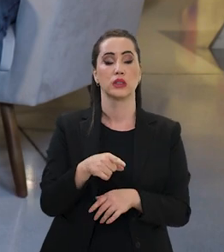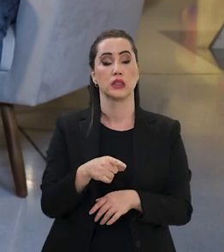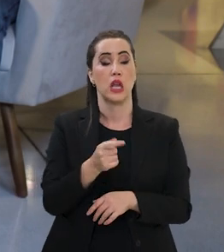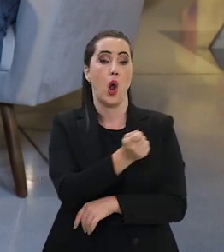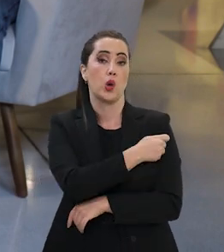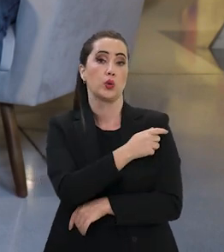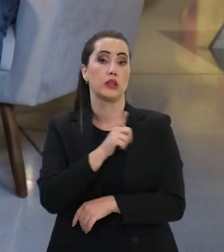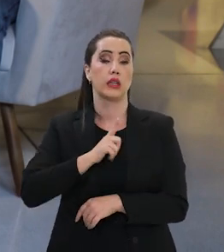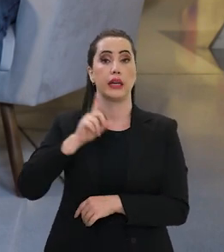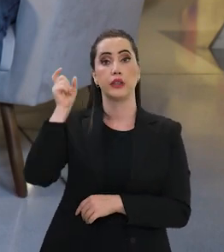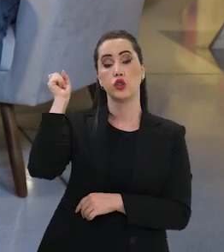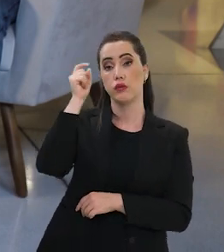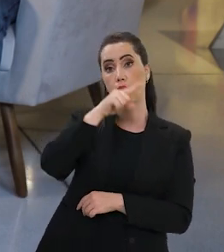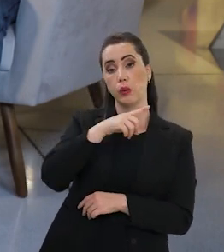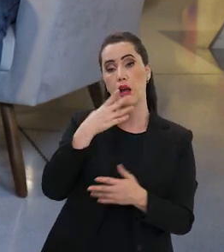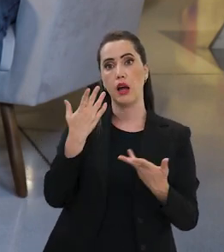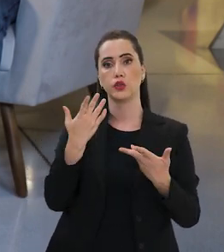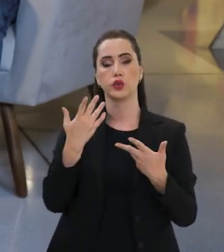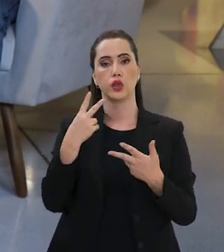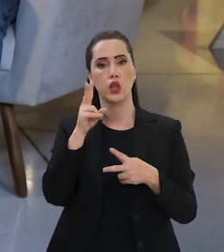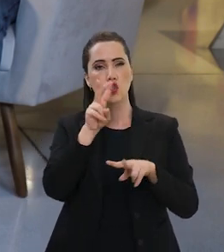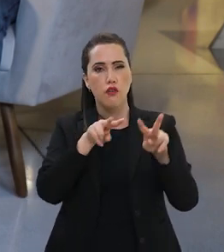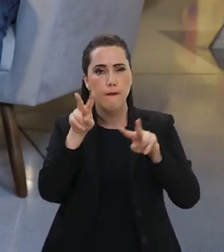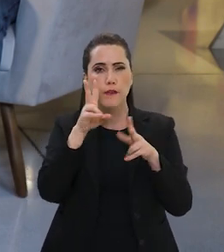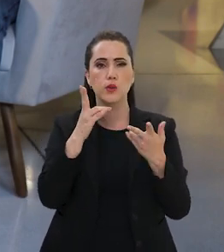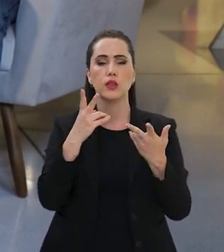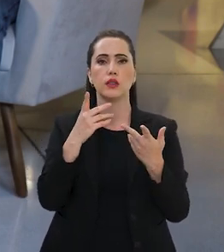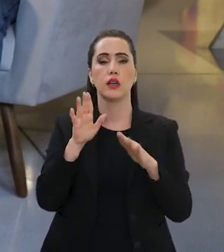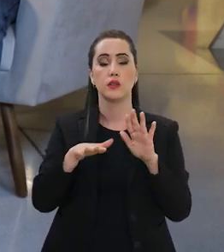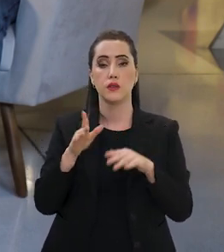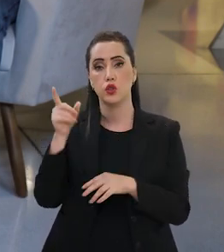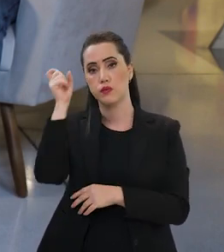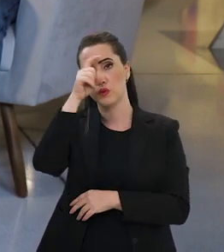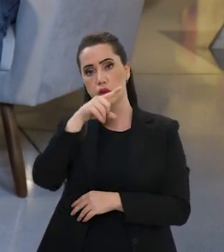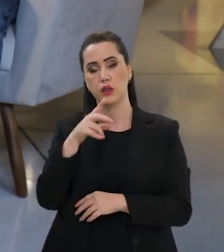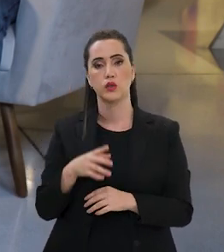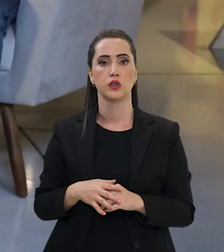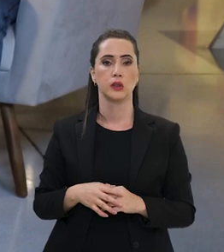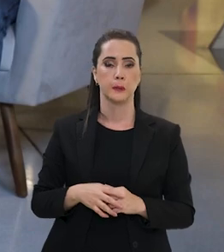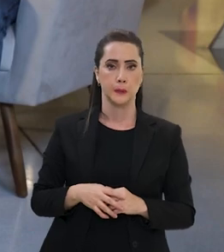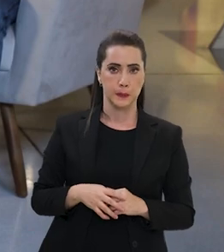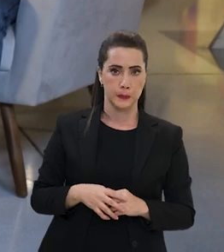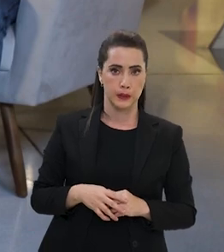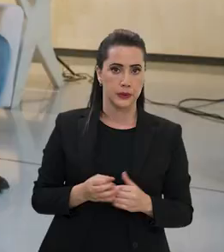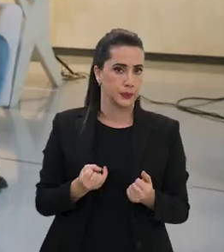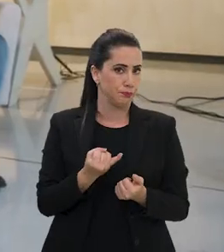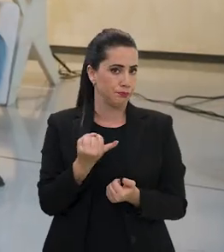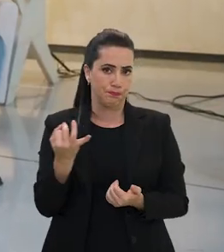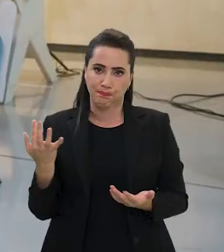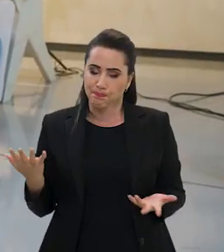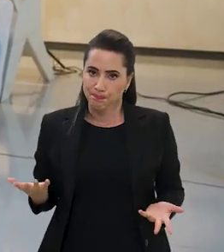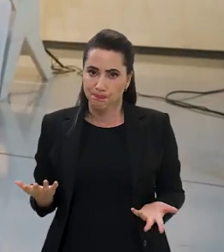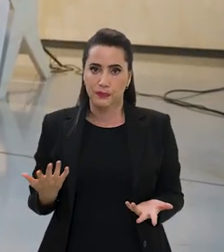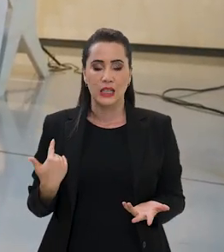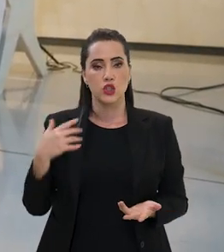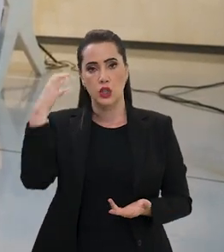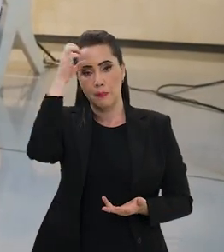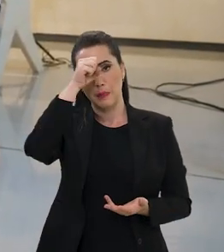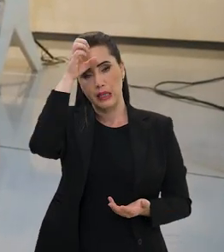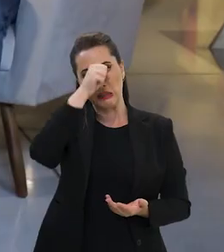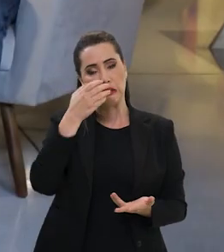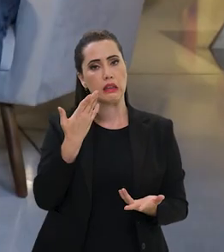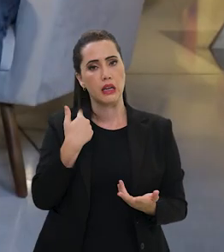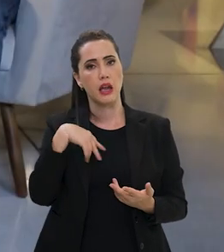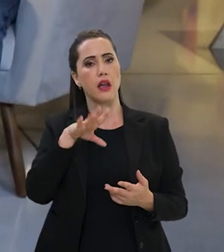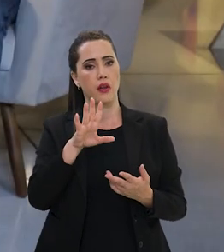todos os nossos alunos. Alunos que têm dificuldade de enxergar, alunos que têm dificuldade